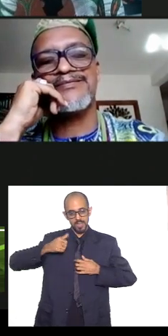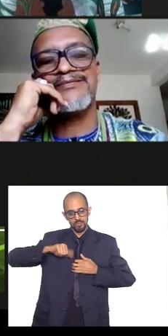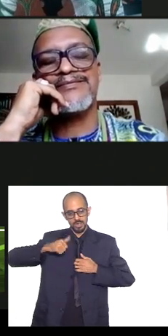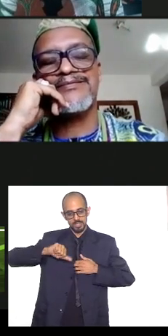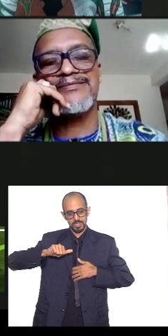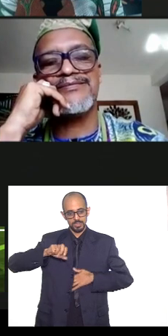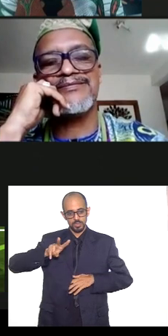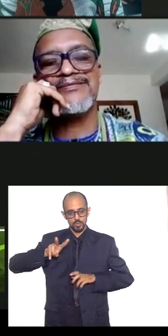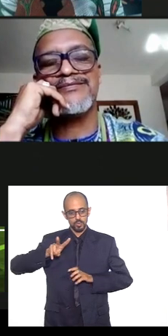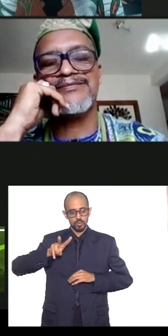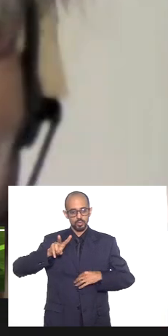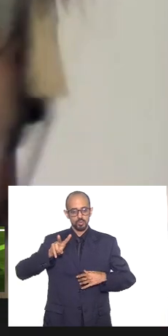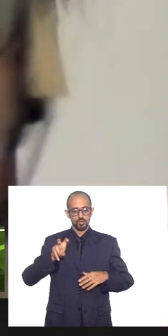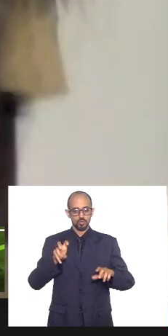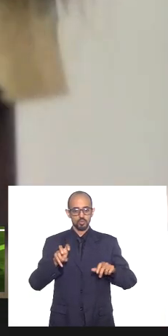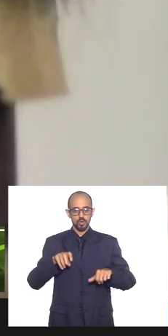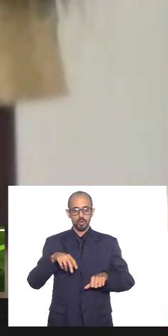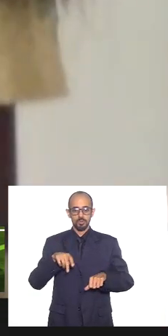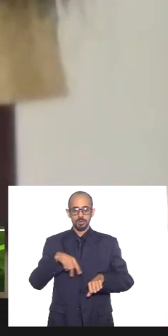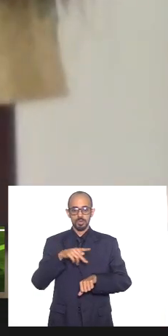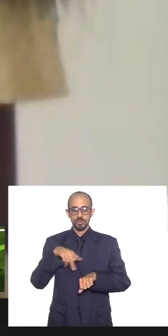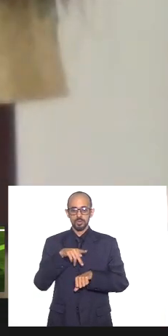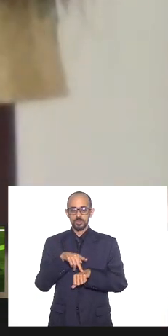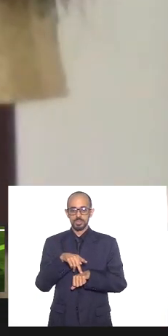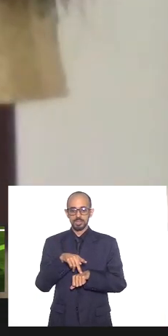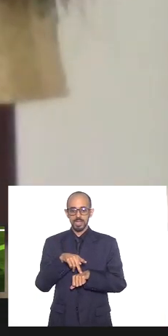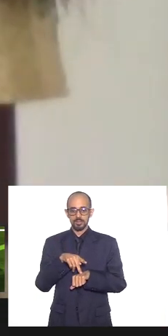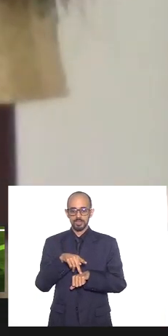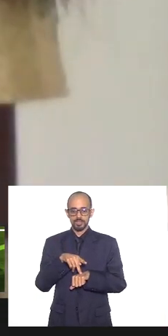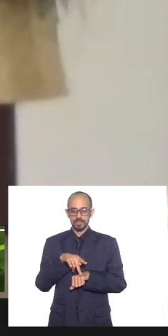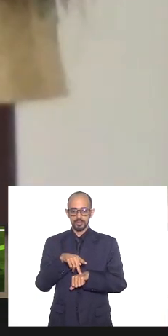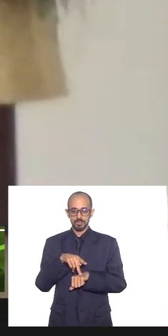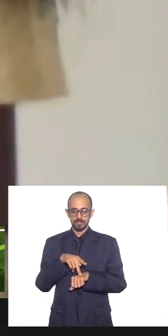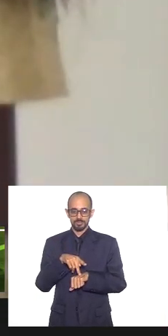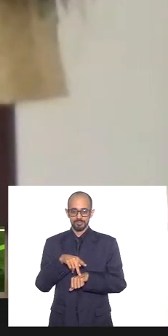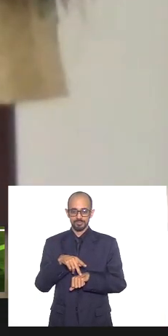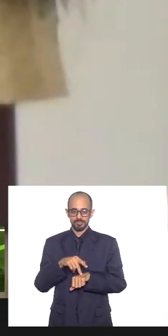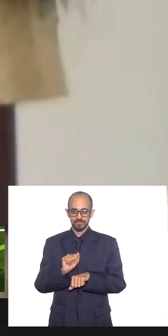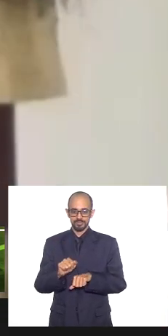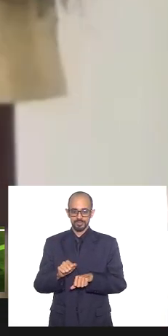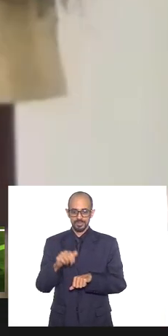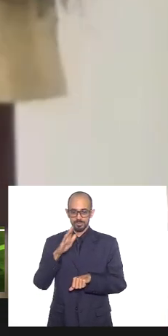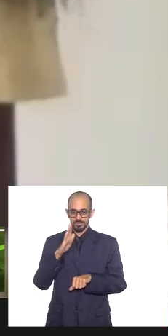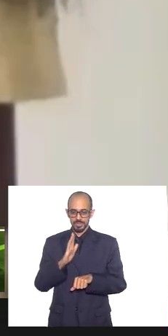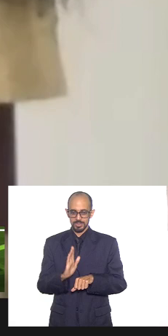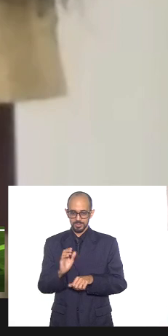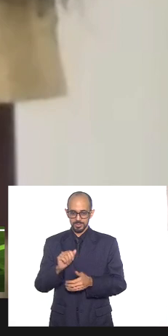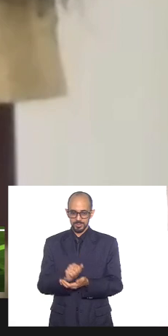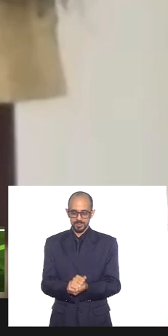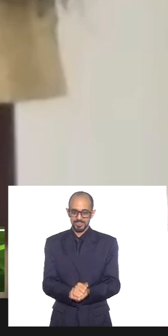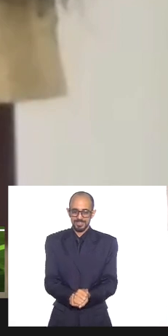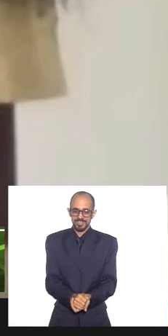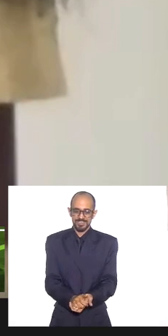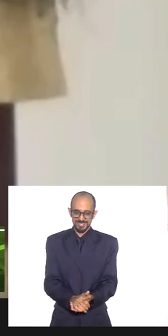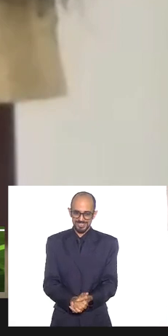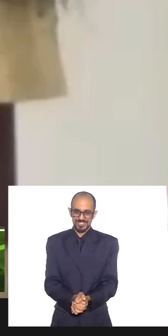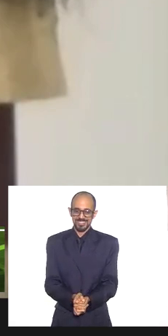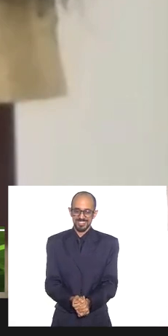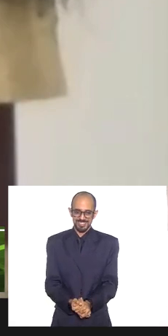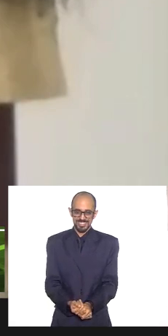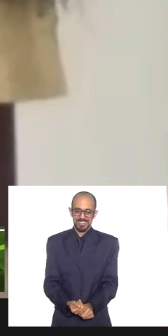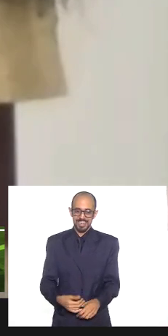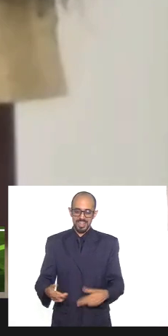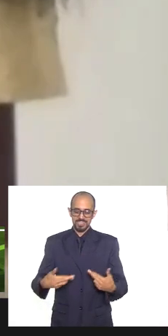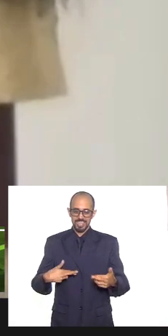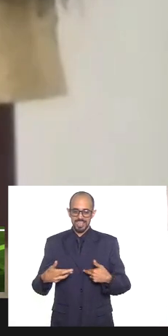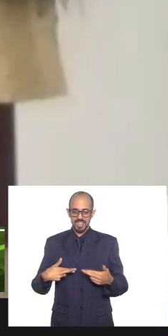relação ao Estado-nação eu acho que as propostas são para distensionar a